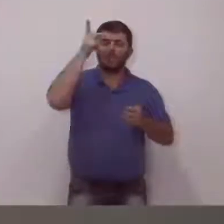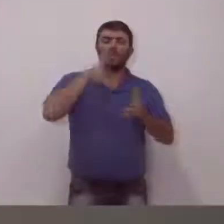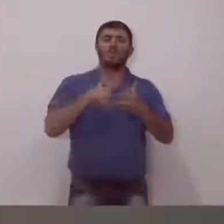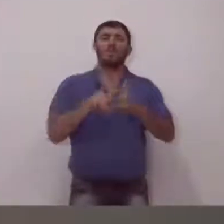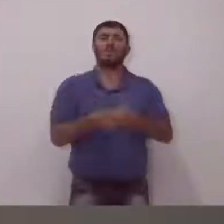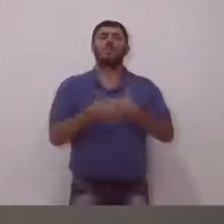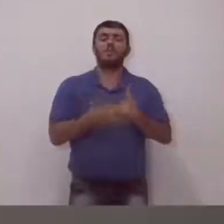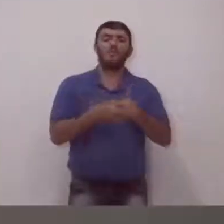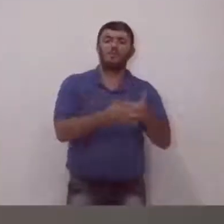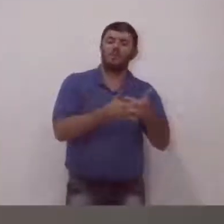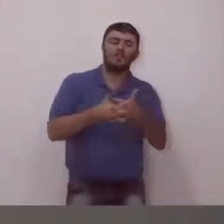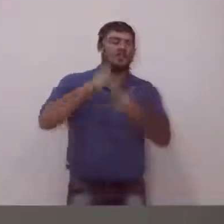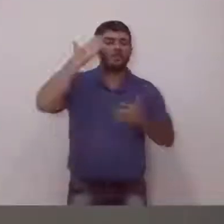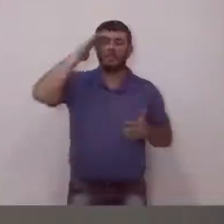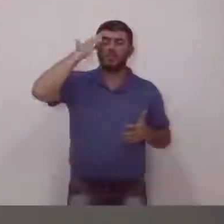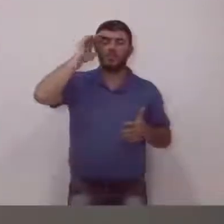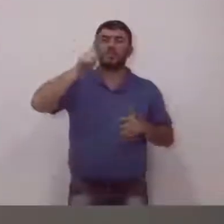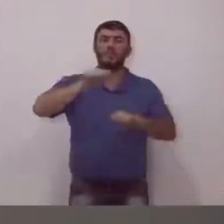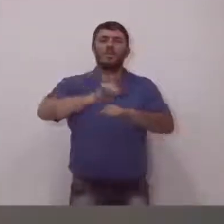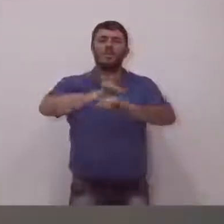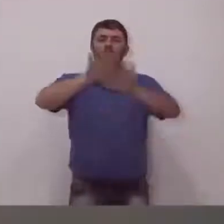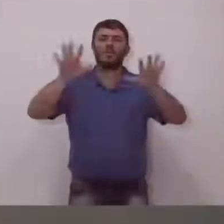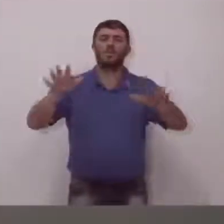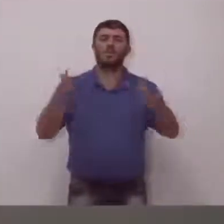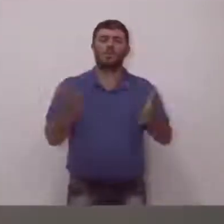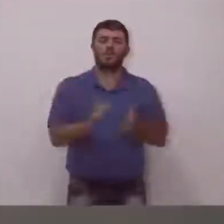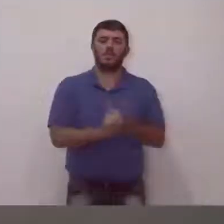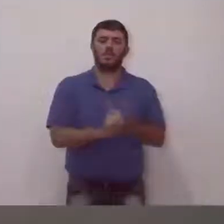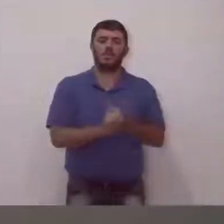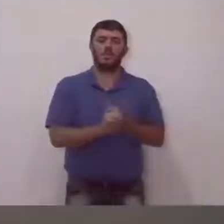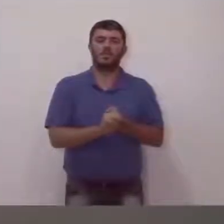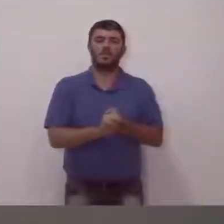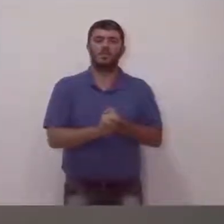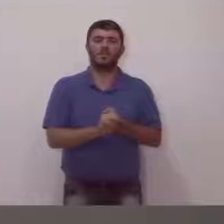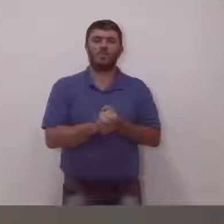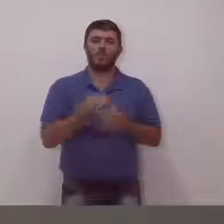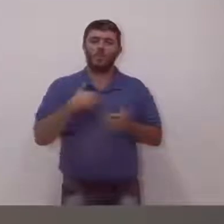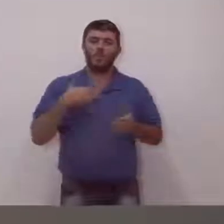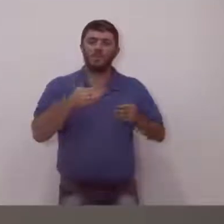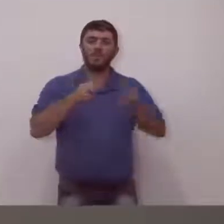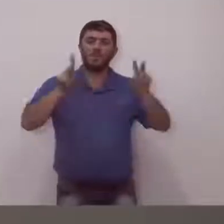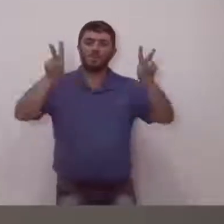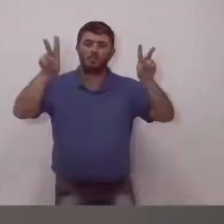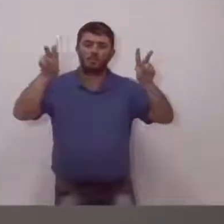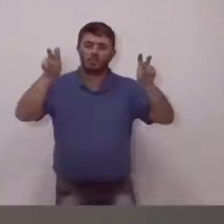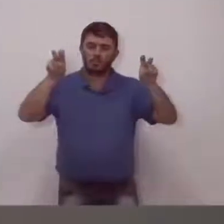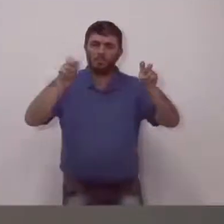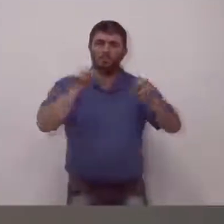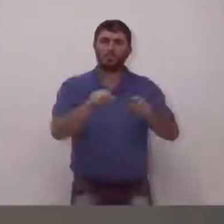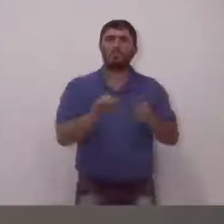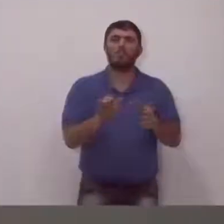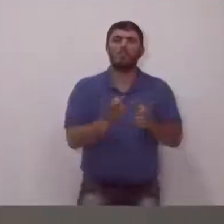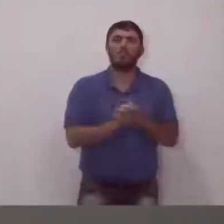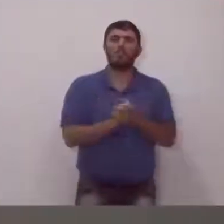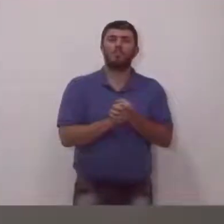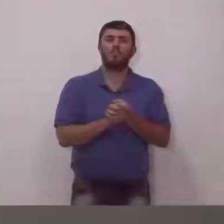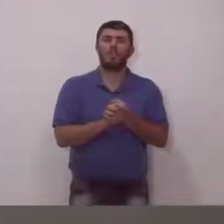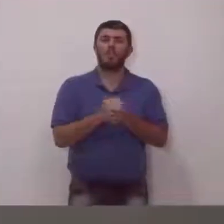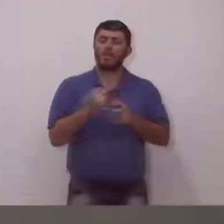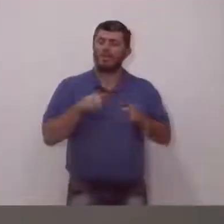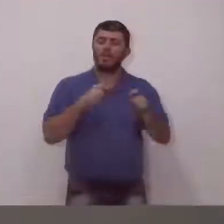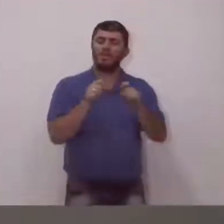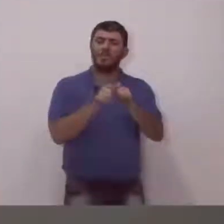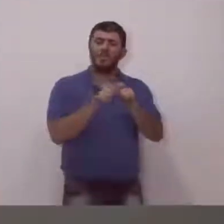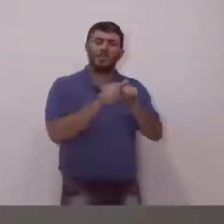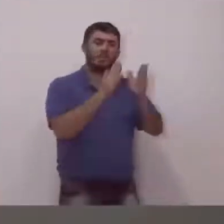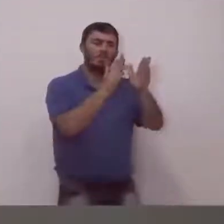realizam, eu entro agora no tema que o Paulinho estava falando sobre algumas indicações. Nós fazemos alguns requerimentos